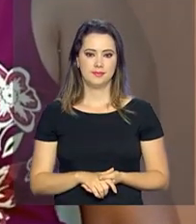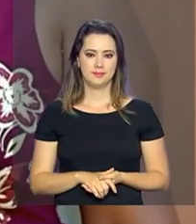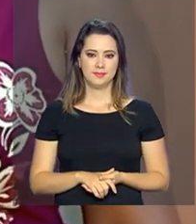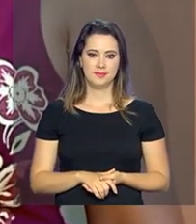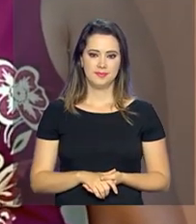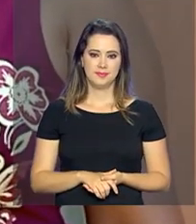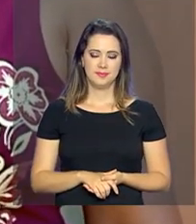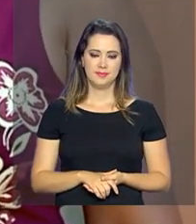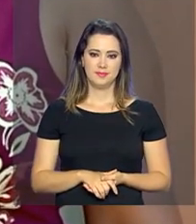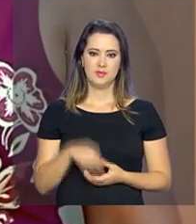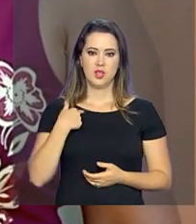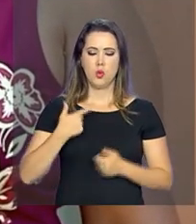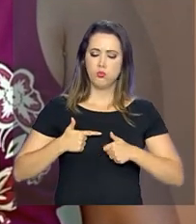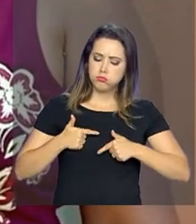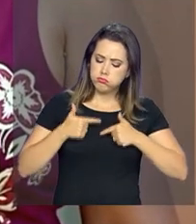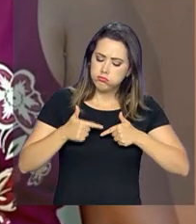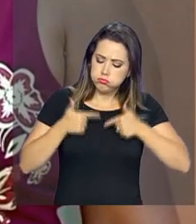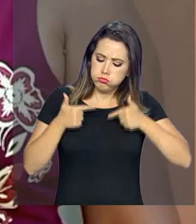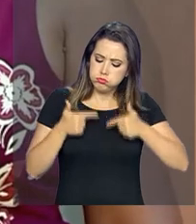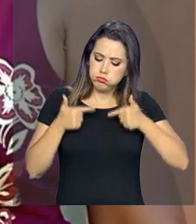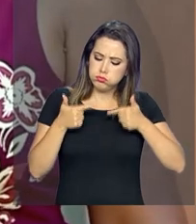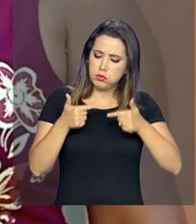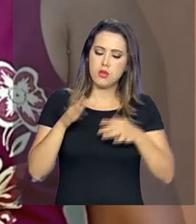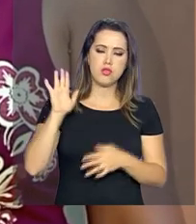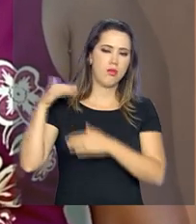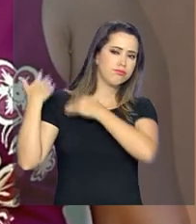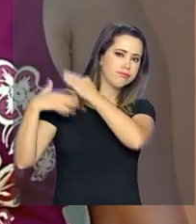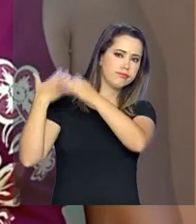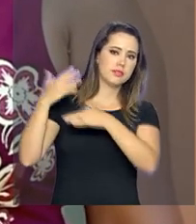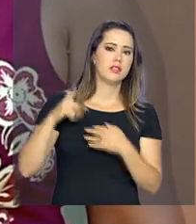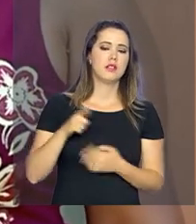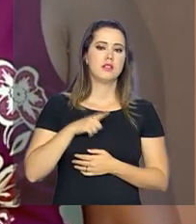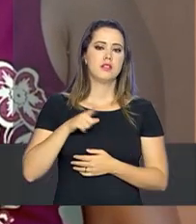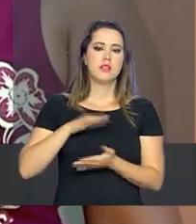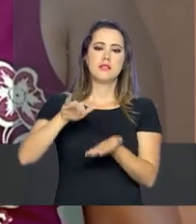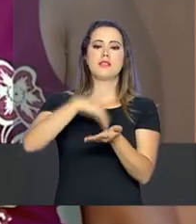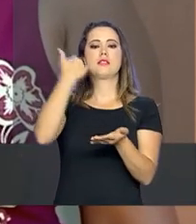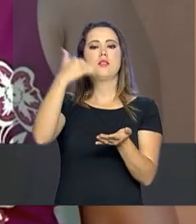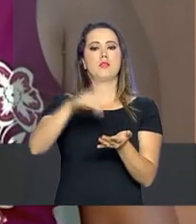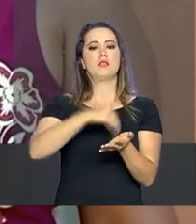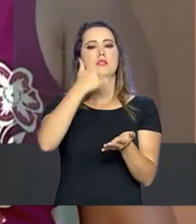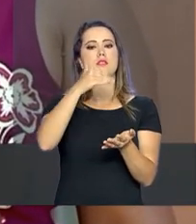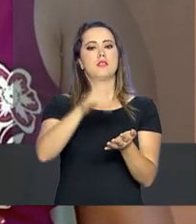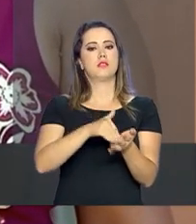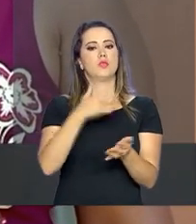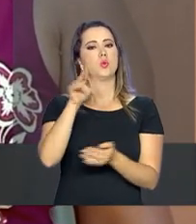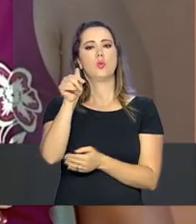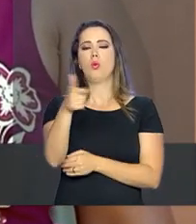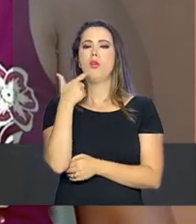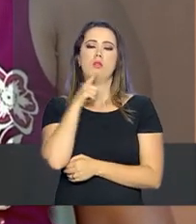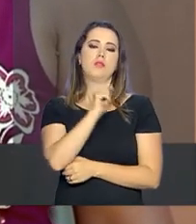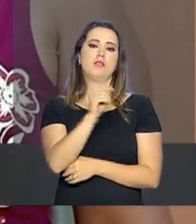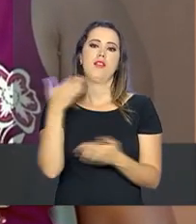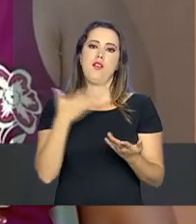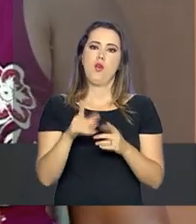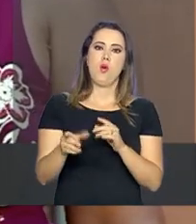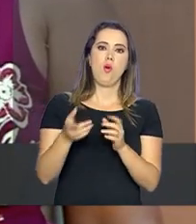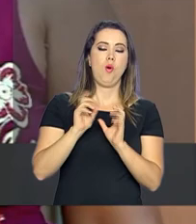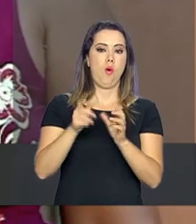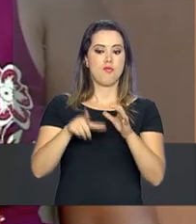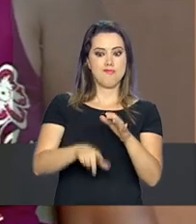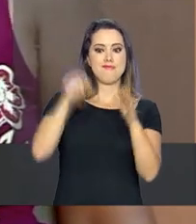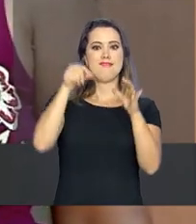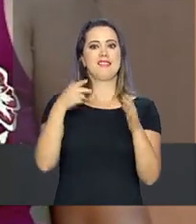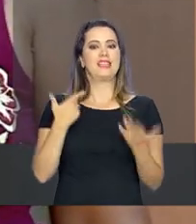Eu venho nessa luta, não é de hoje, tá? Eu tenho feito inscrição muitas vezes, não consegui. Dessa vez eu fui sorteada. É